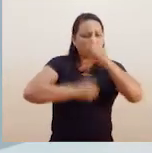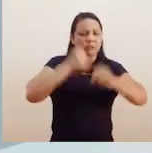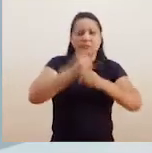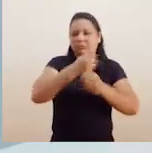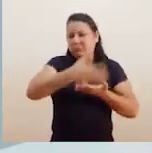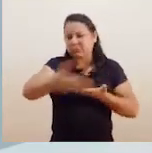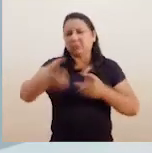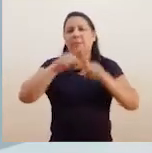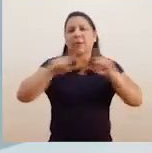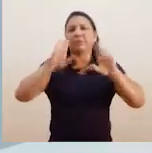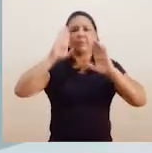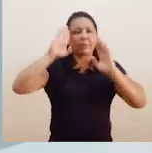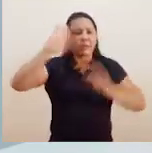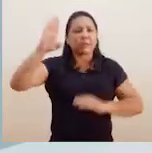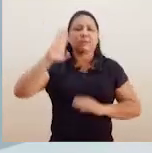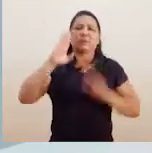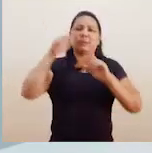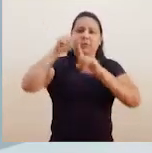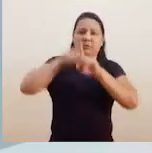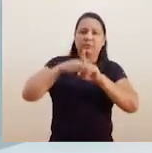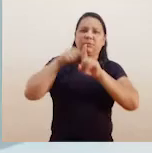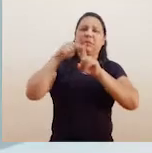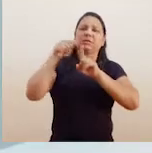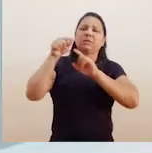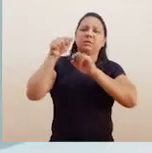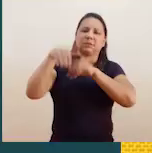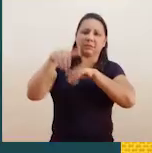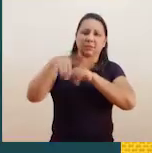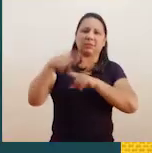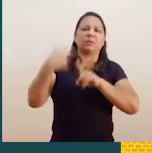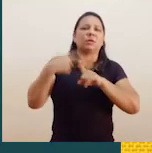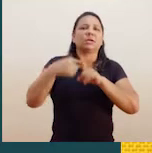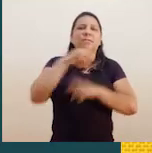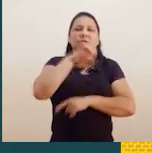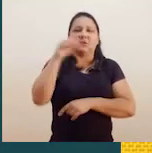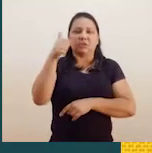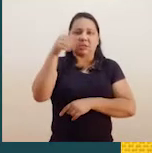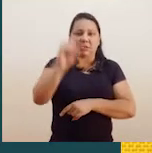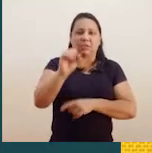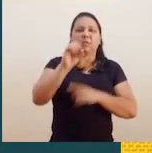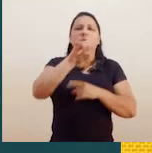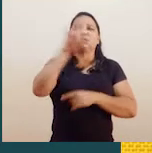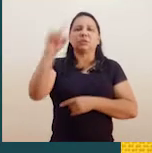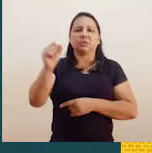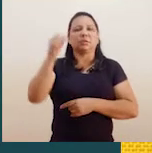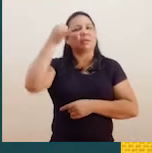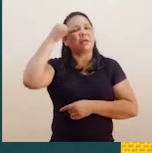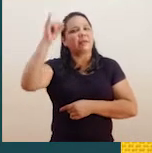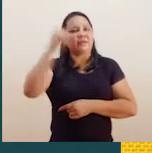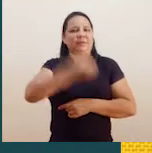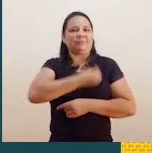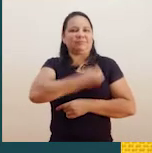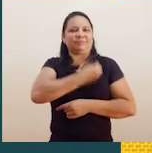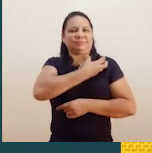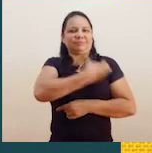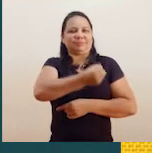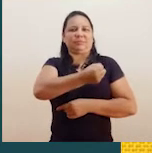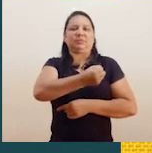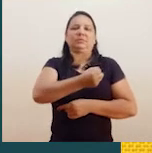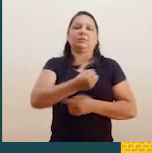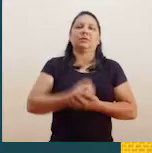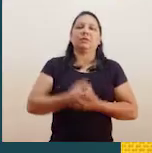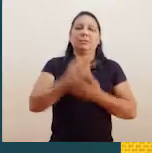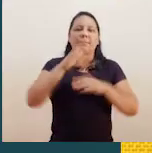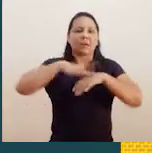As campanhas ocorrem durante todo o ano, porém, ficam mais intensas neste mês por conta do dia 10 de setembro, que é o Dia